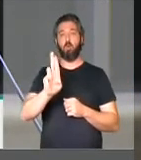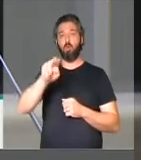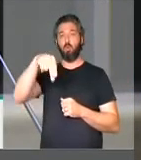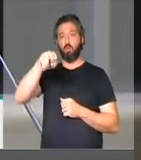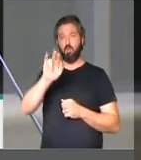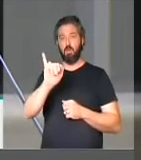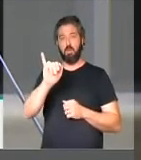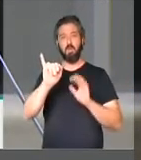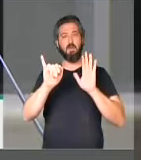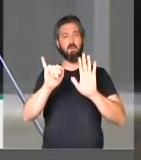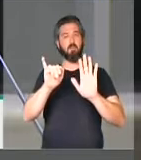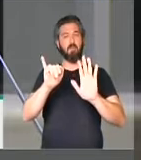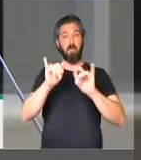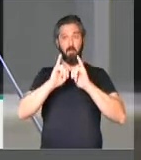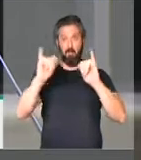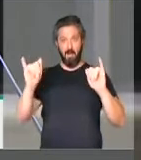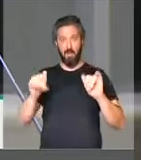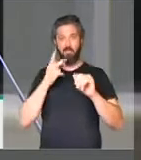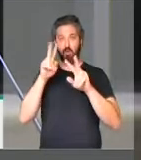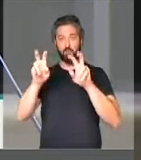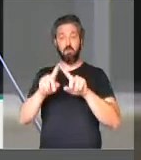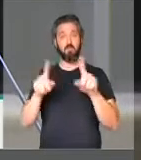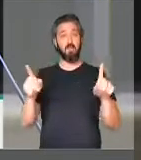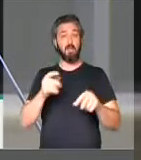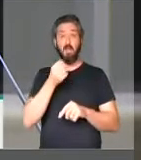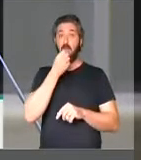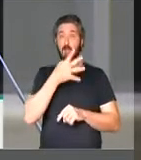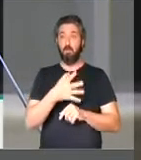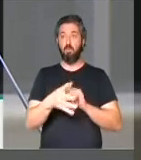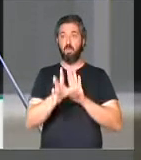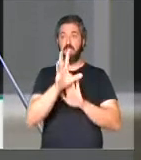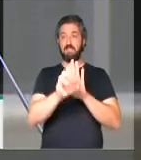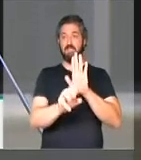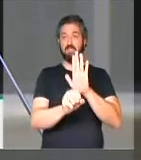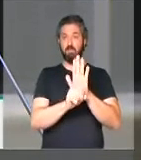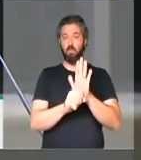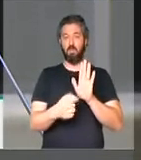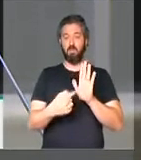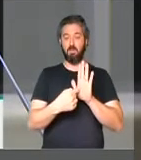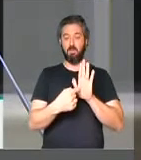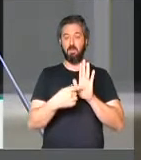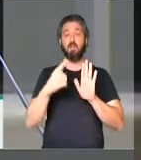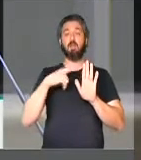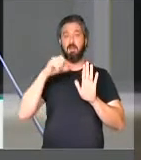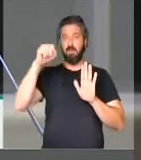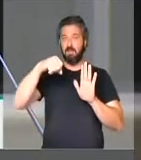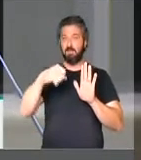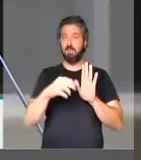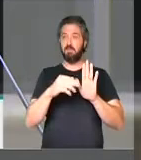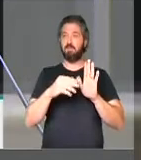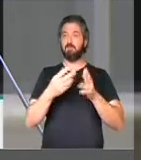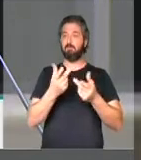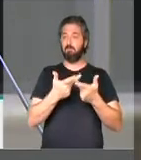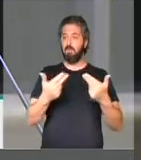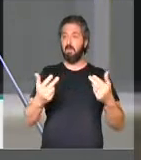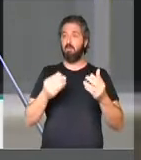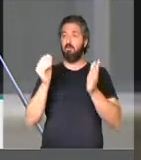Mas é interessante, é bom, porque essas simbologias, ela traz assim um total